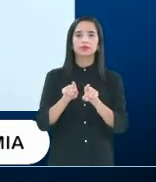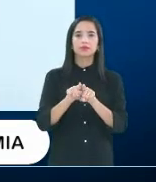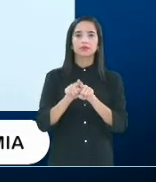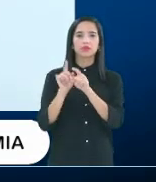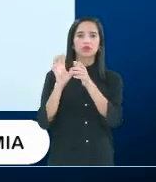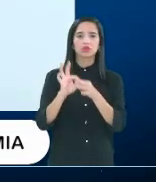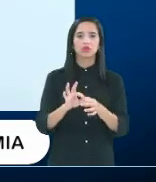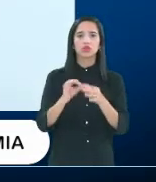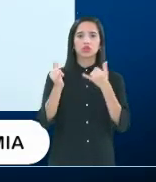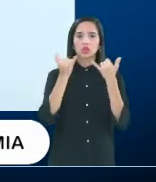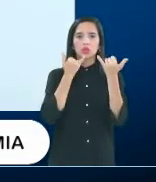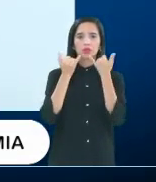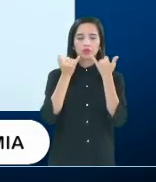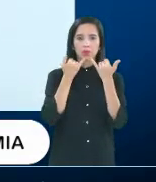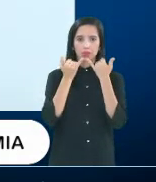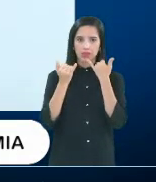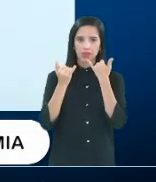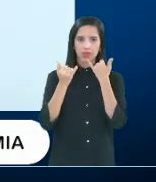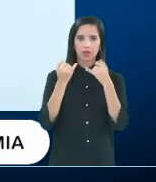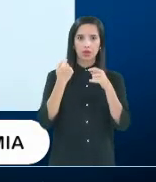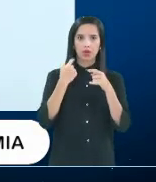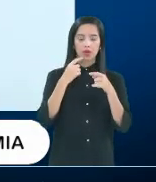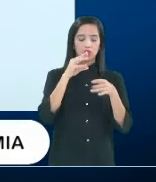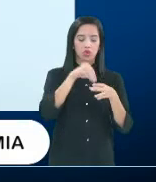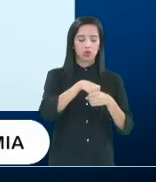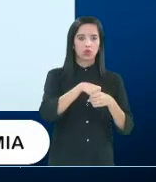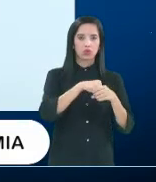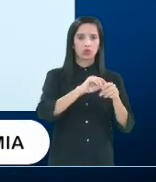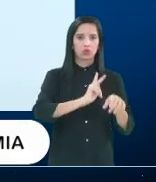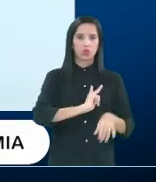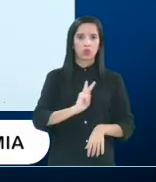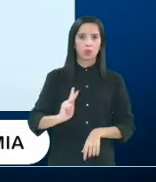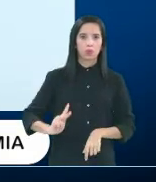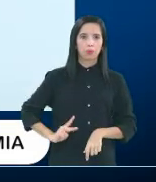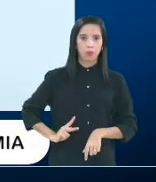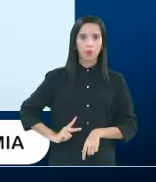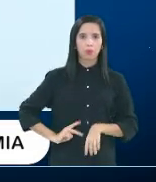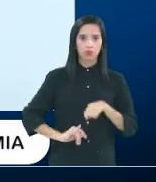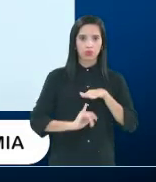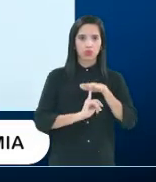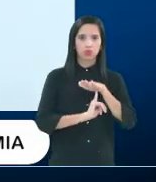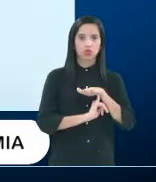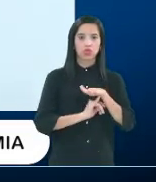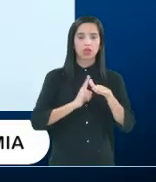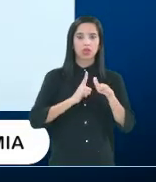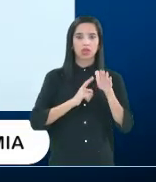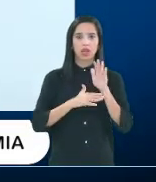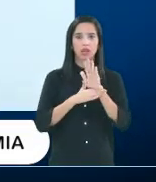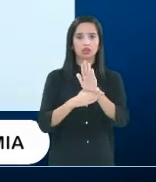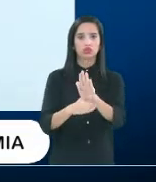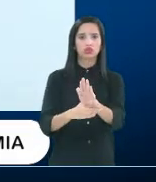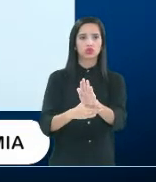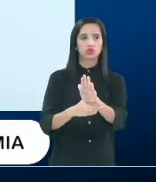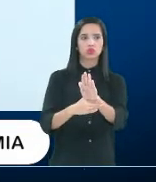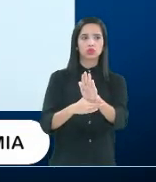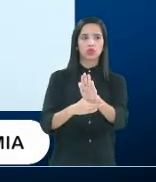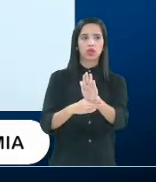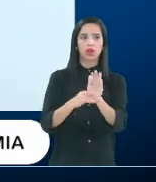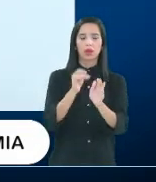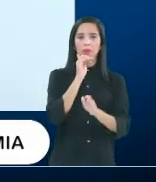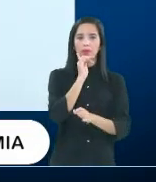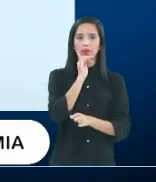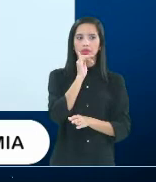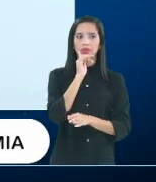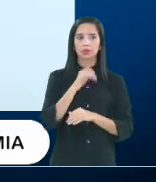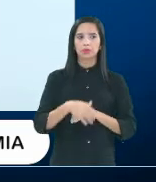termos de informação, porque, na rede pública, também tem assistência, né, é, indicação, encaminhamento, por exemplo,